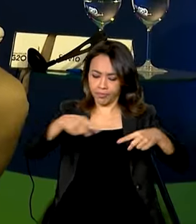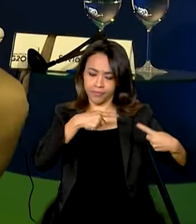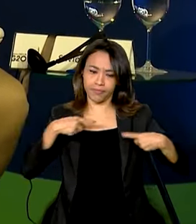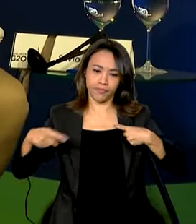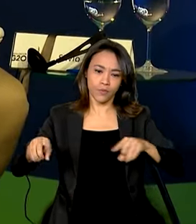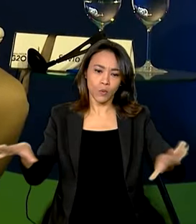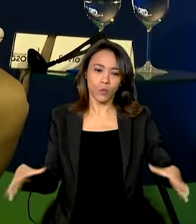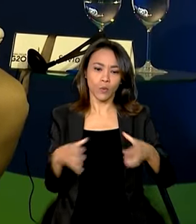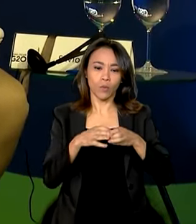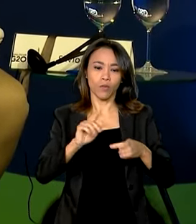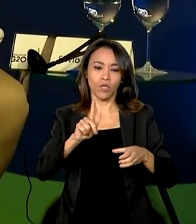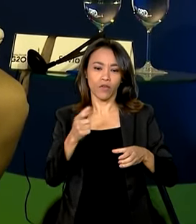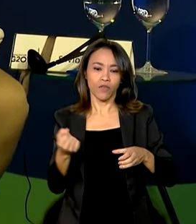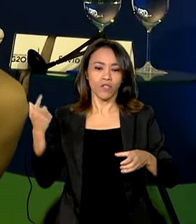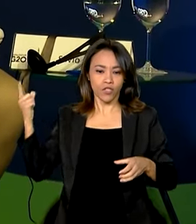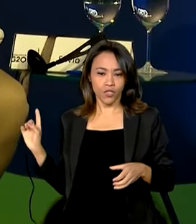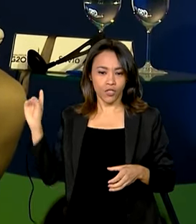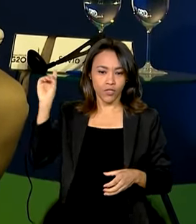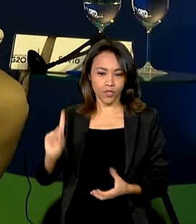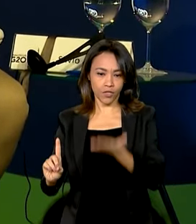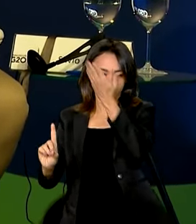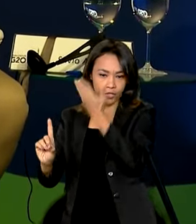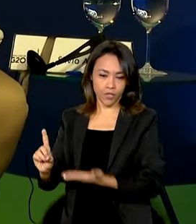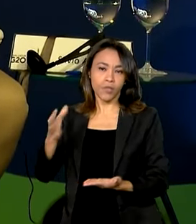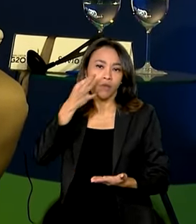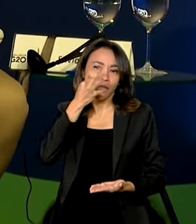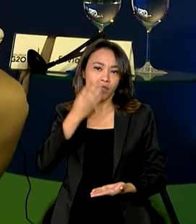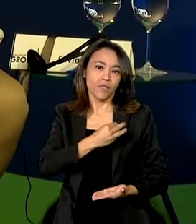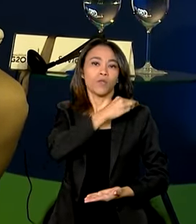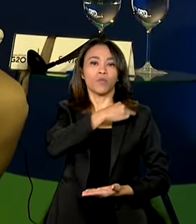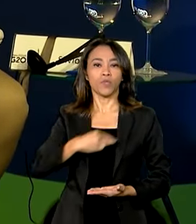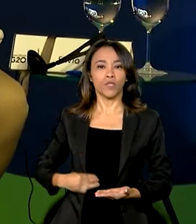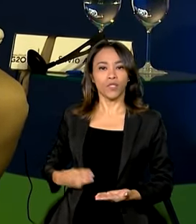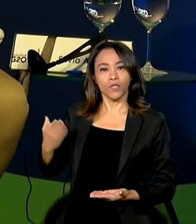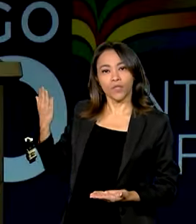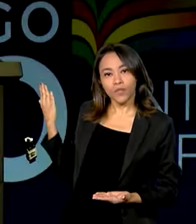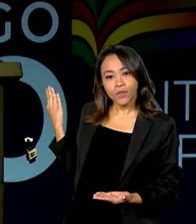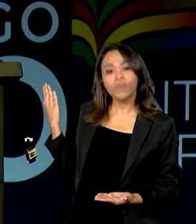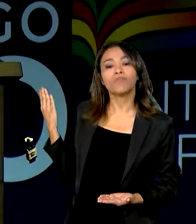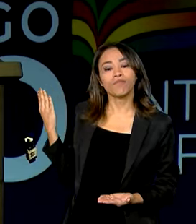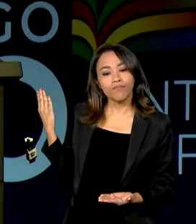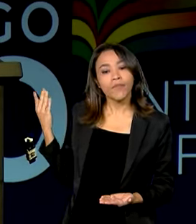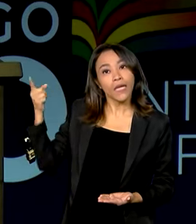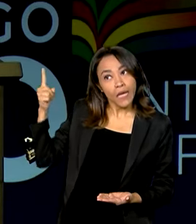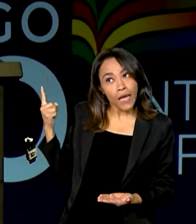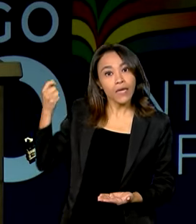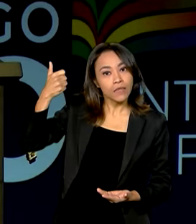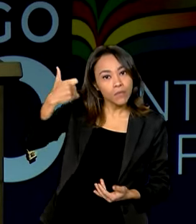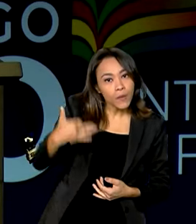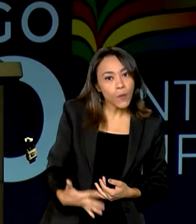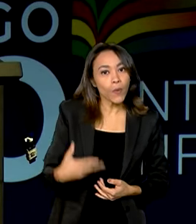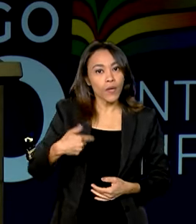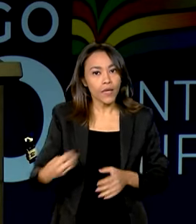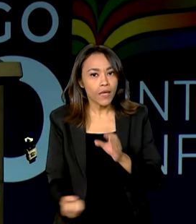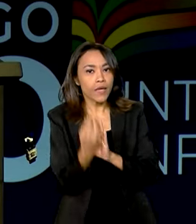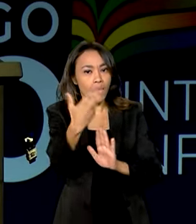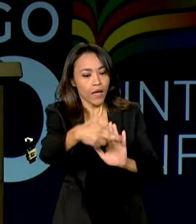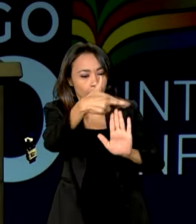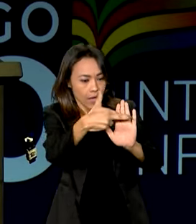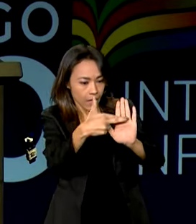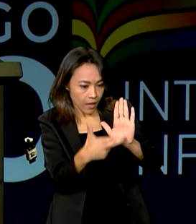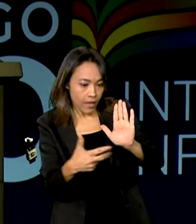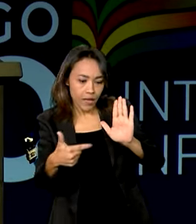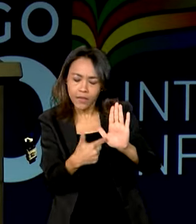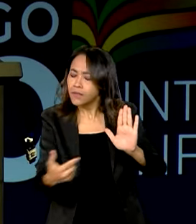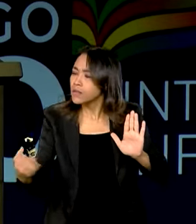participação do ministro dos Direitos Humanos e Cidadania, Silvio Almeida, que falou que a regulação das redes sociais